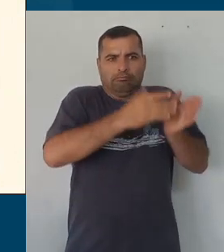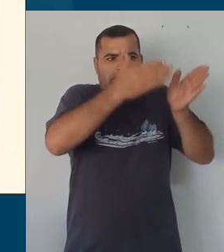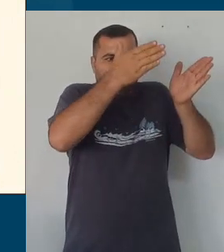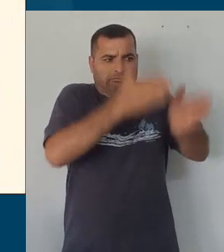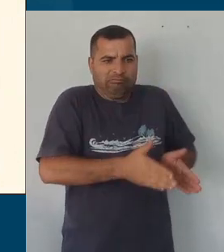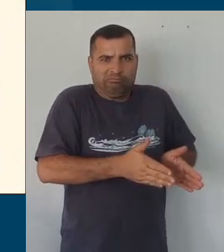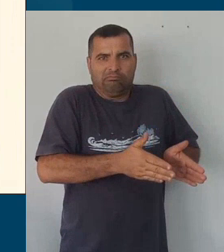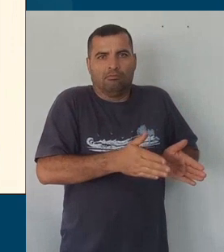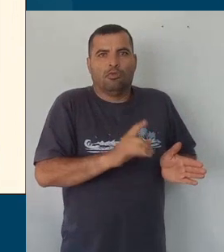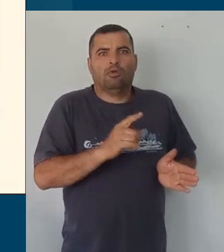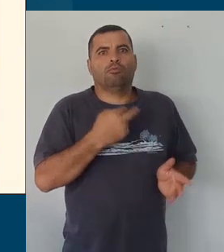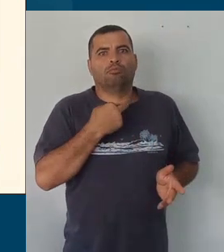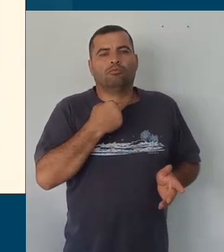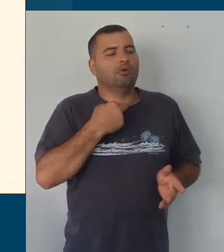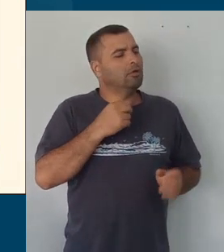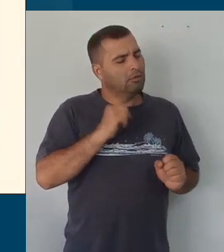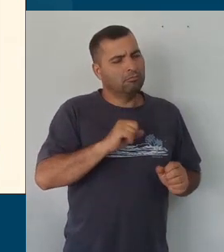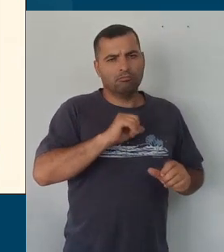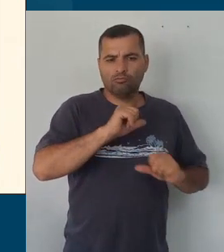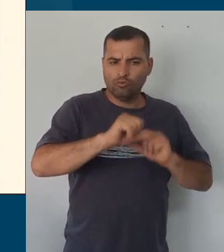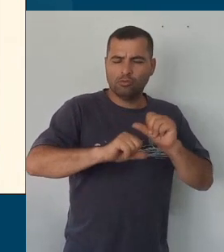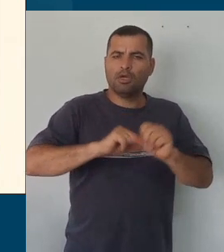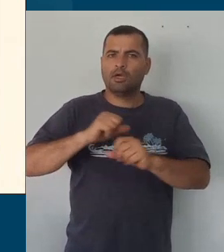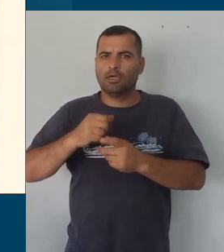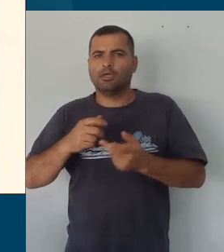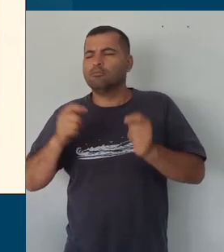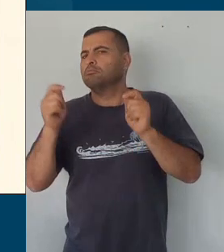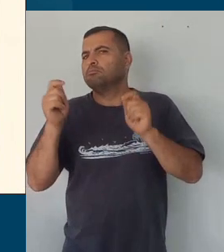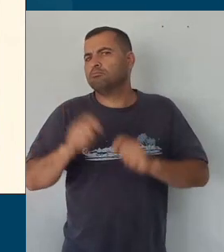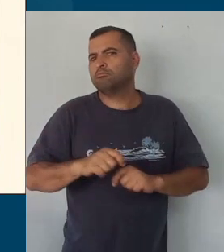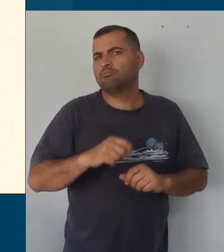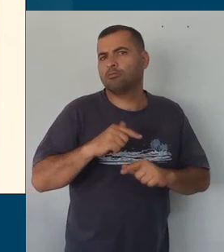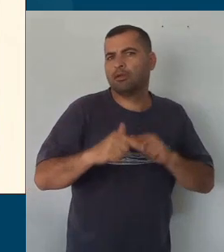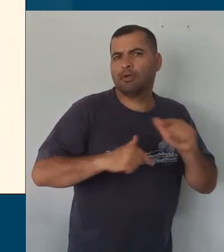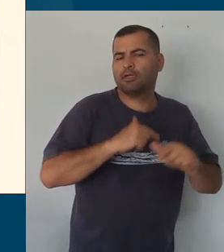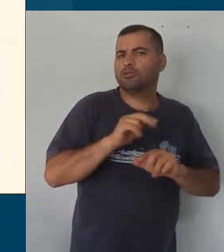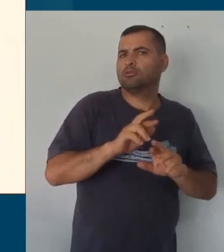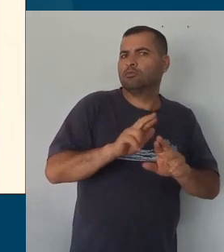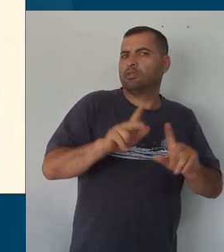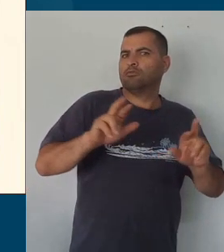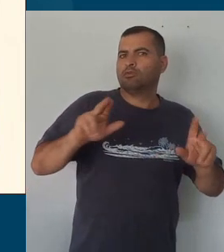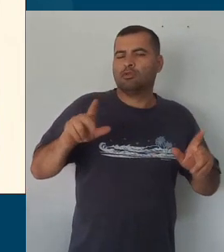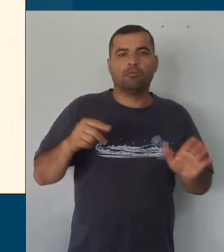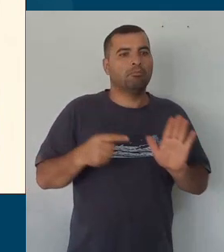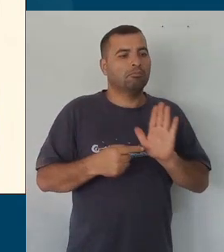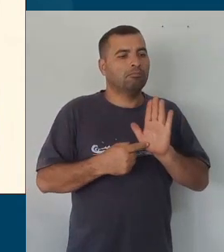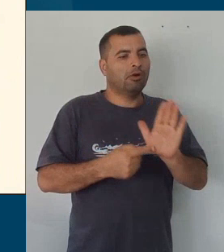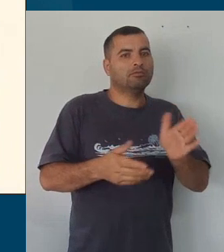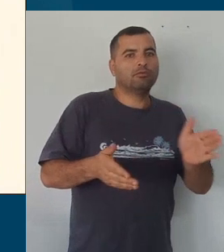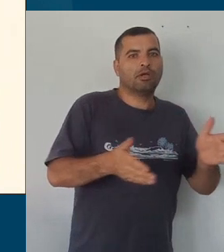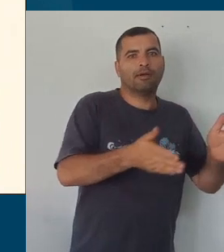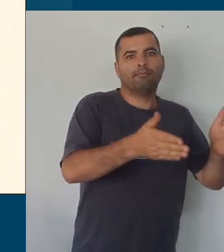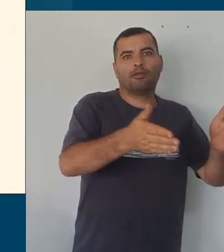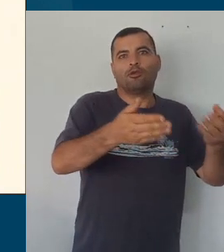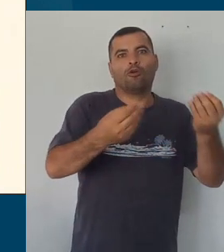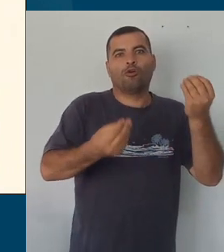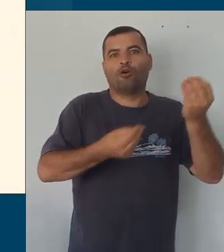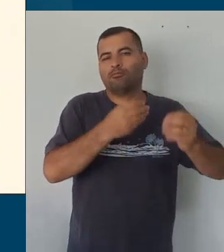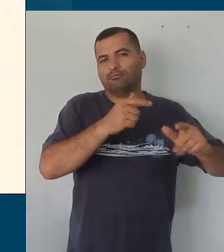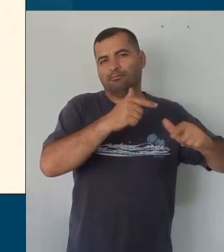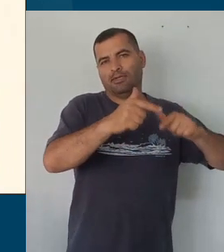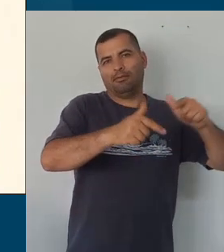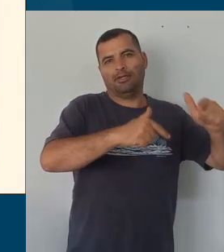de trabalho, elas são algumas possibilidades que vão dando essa indicação para que o educador